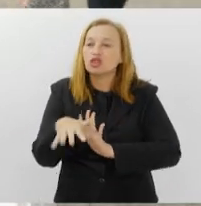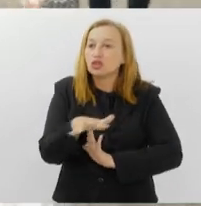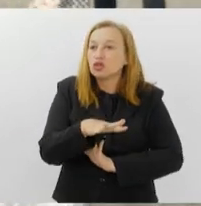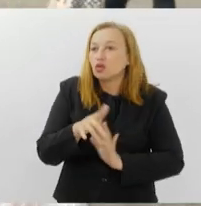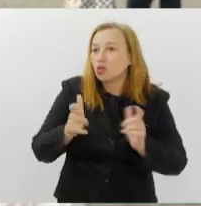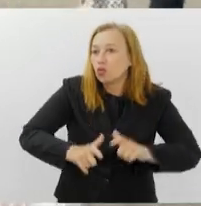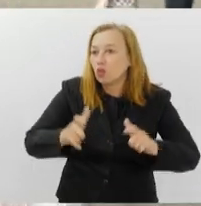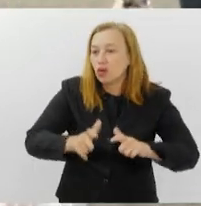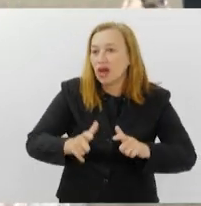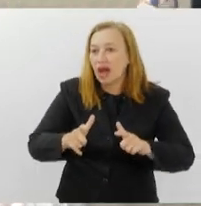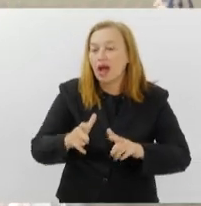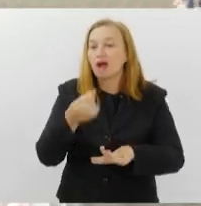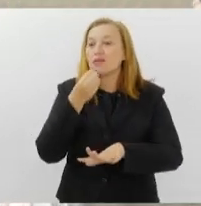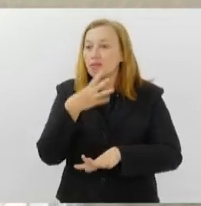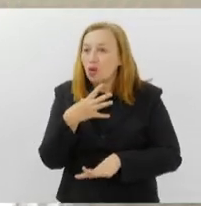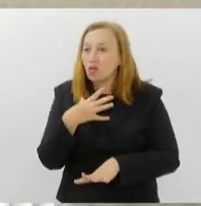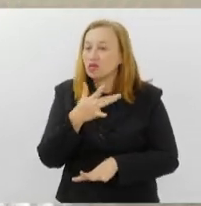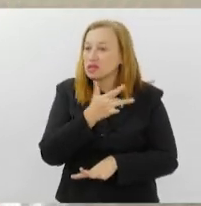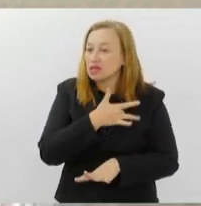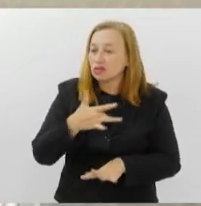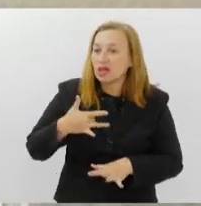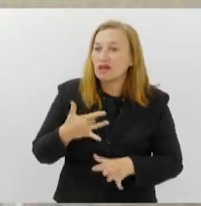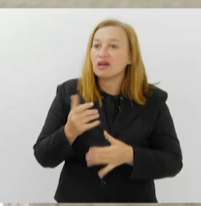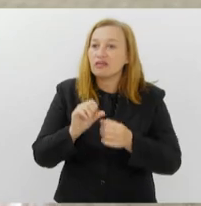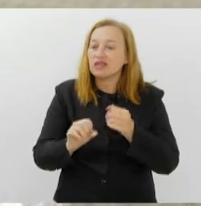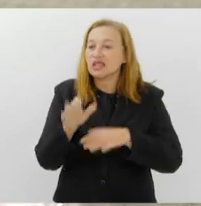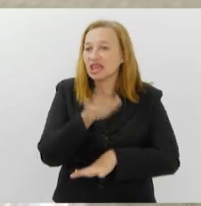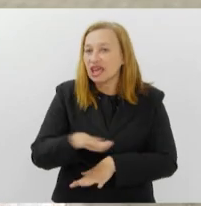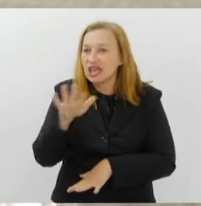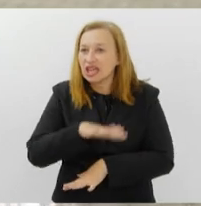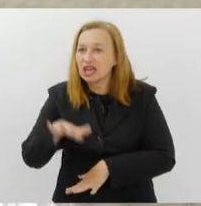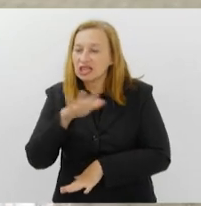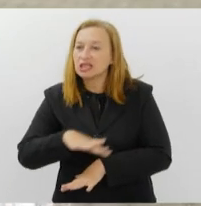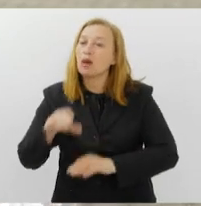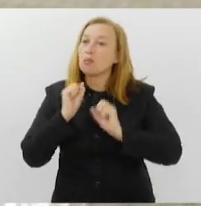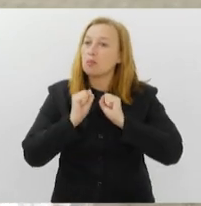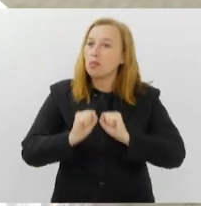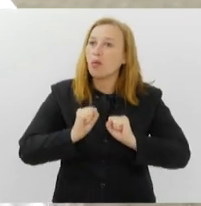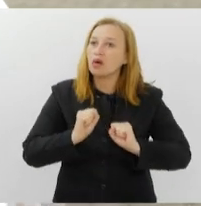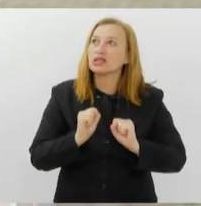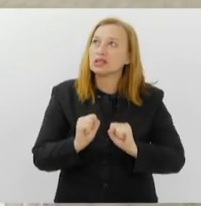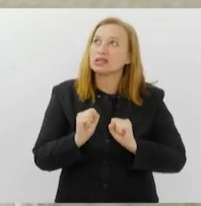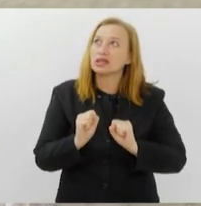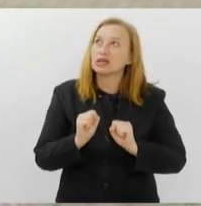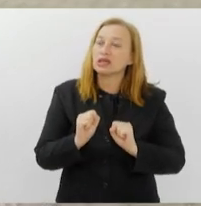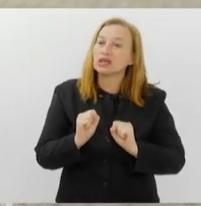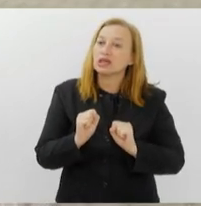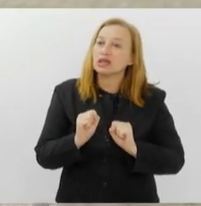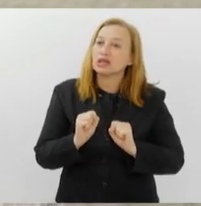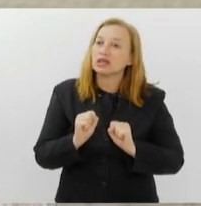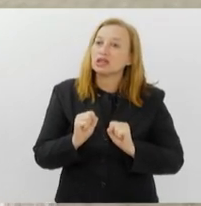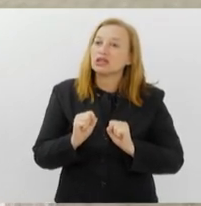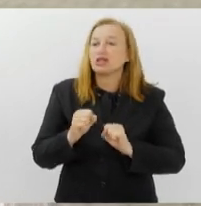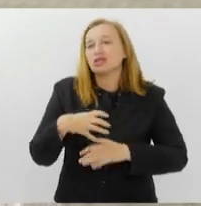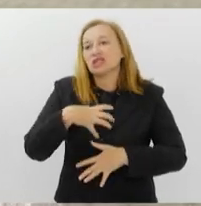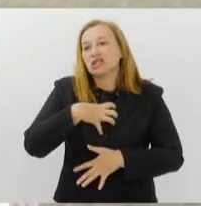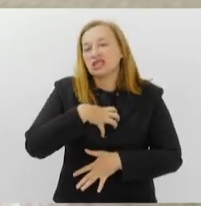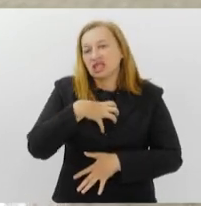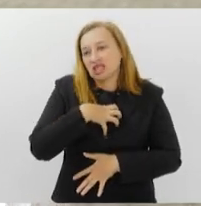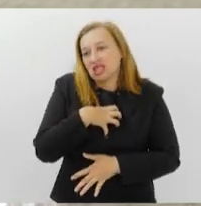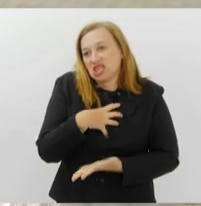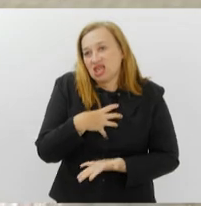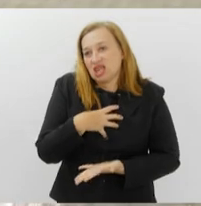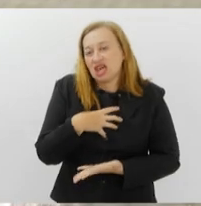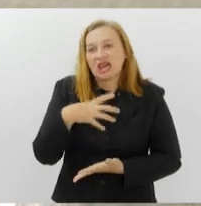vai fazer com que a criança possa, além dos sintomas em si